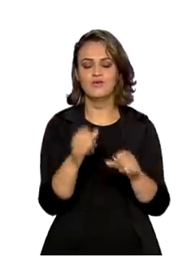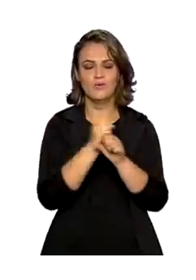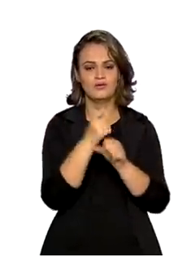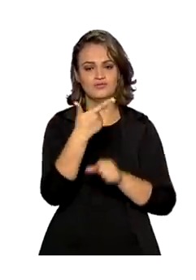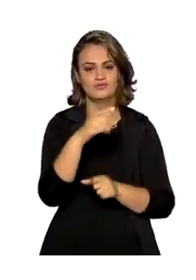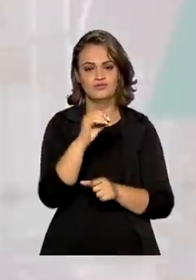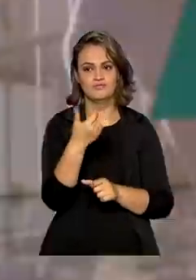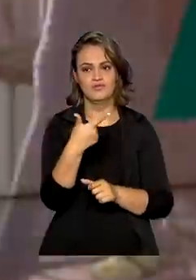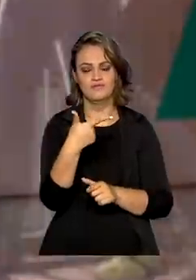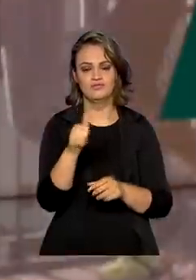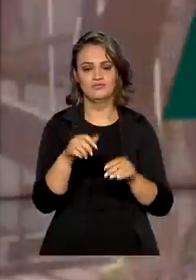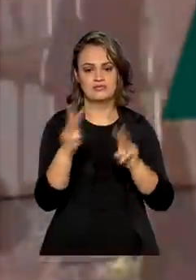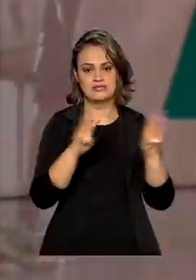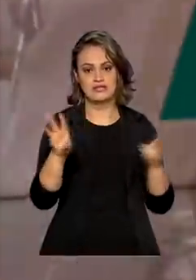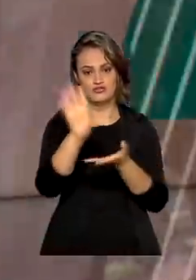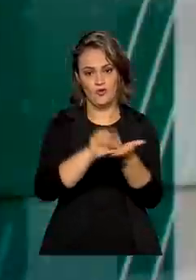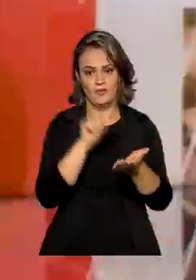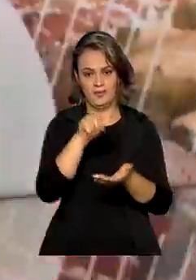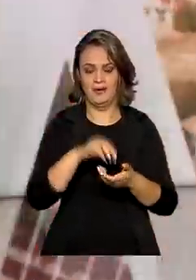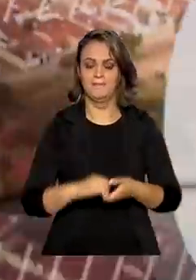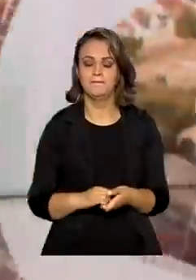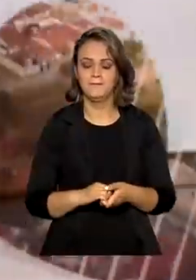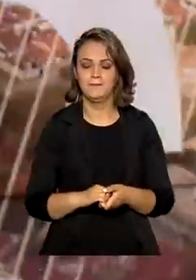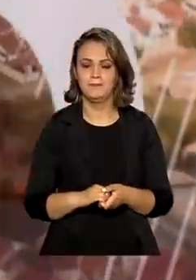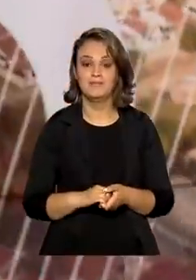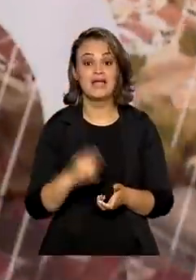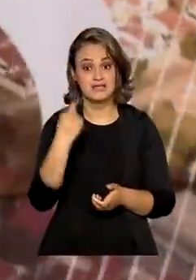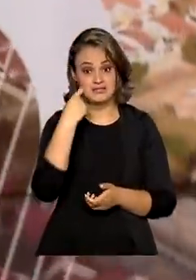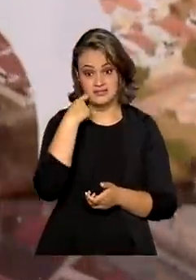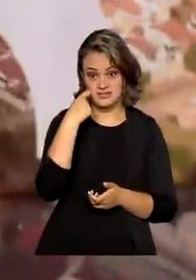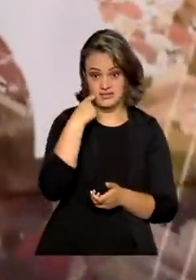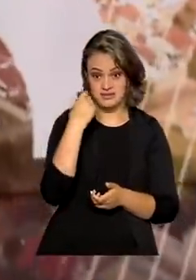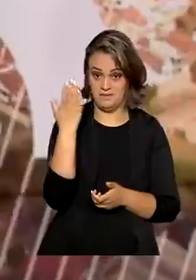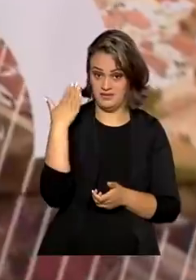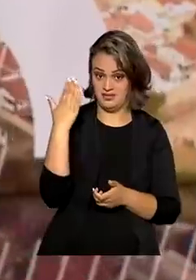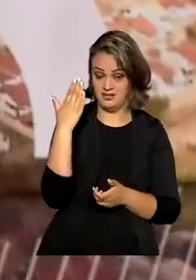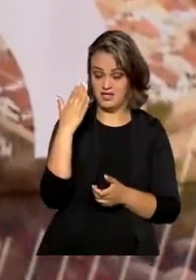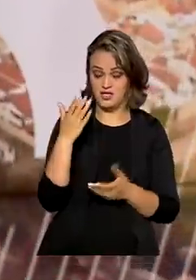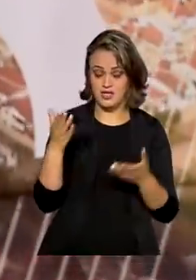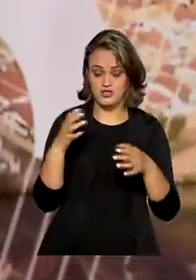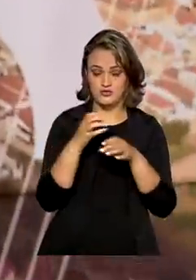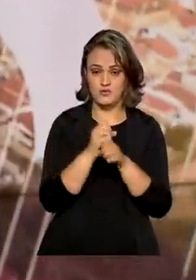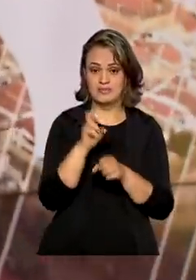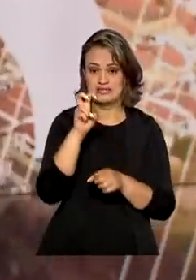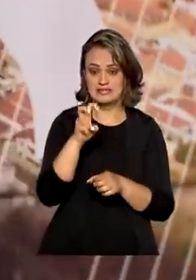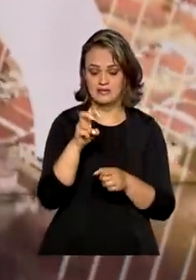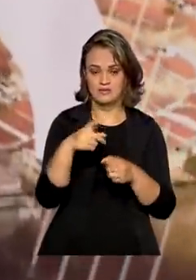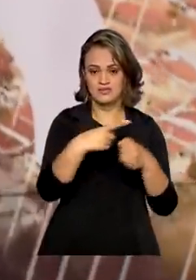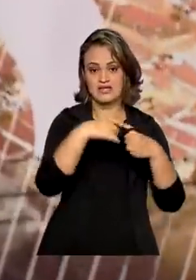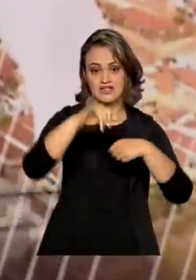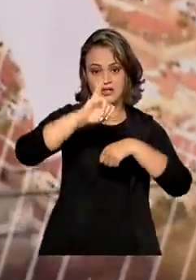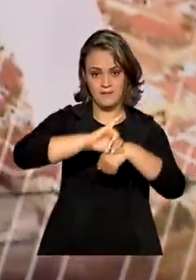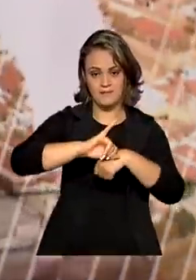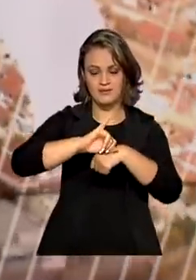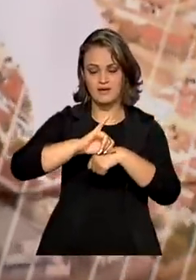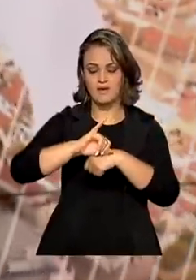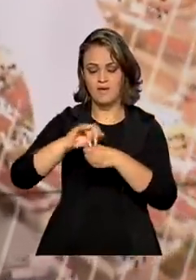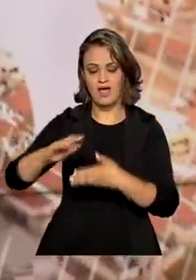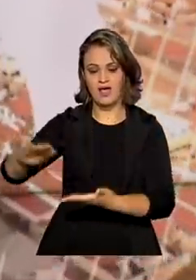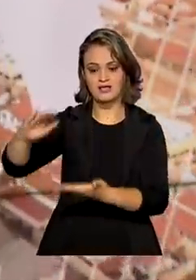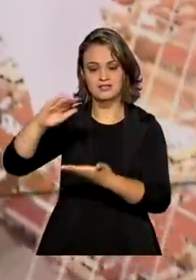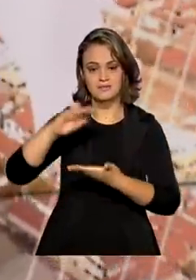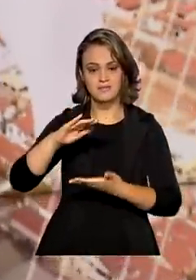diversos sites. E desde a última sexta-feira, cinco capitais brasileiras começaram a receber em fase experimental